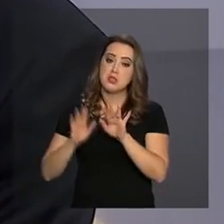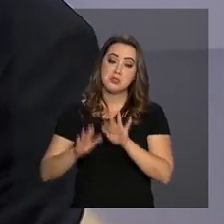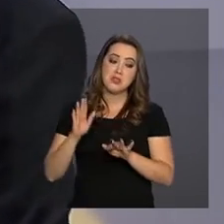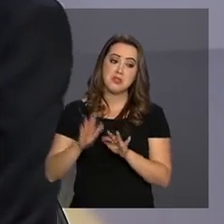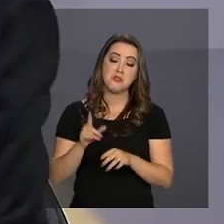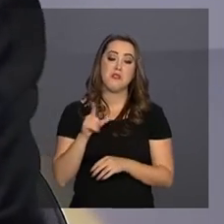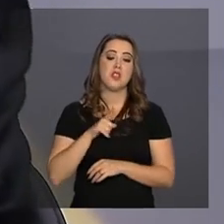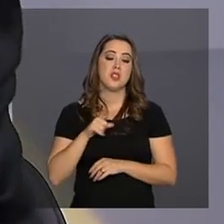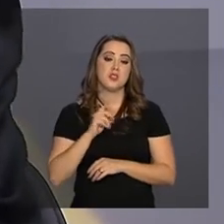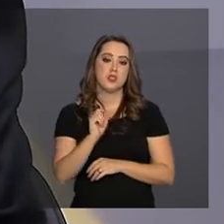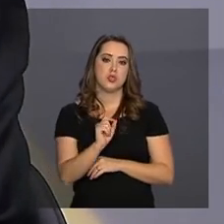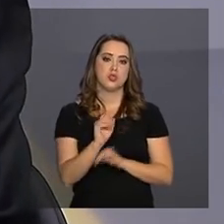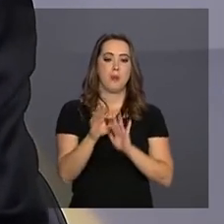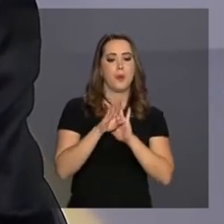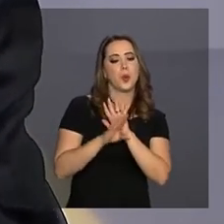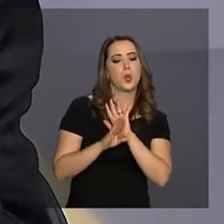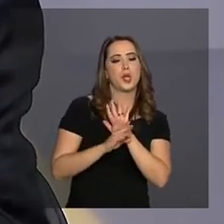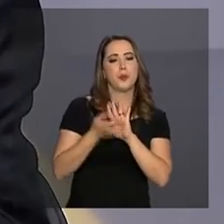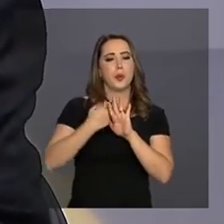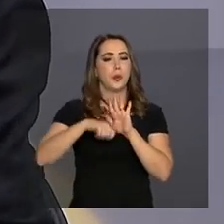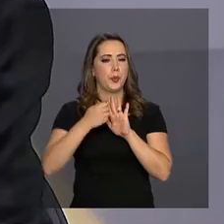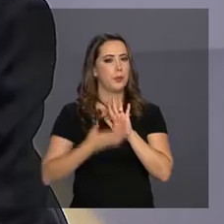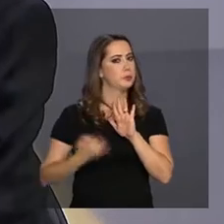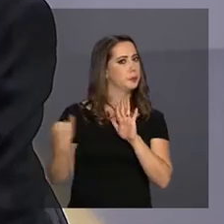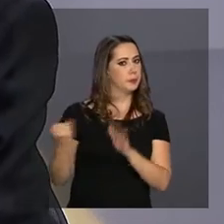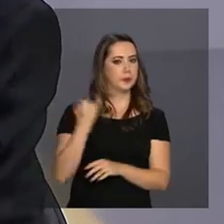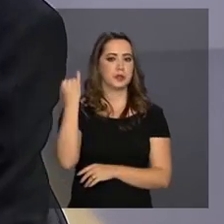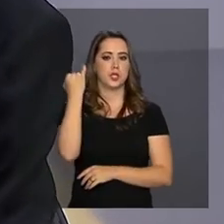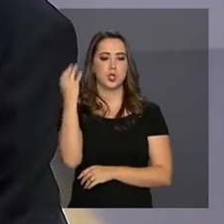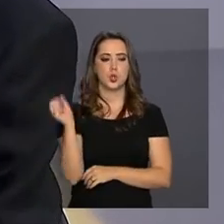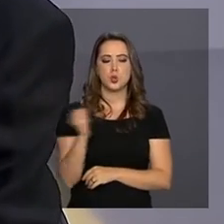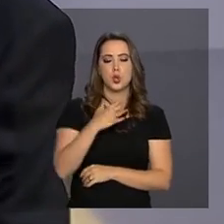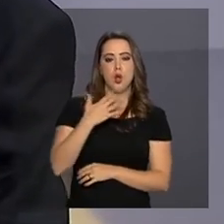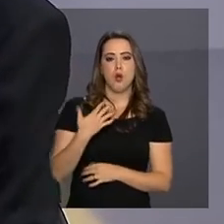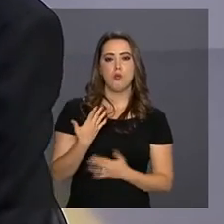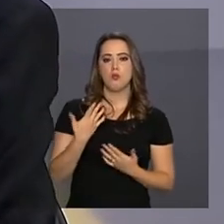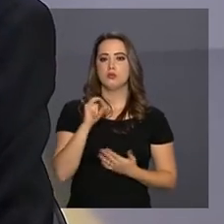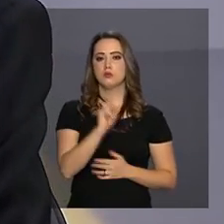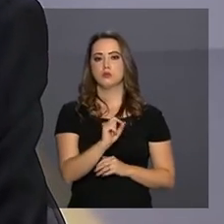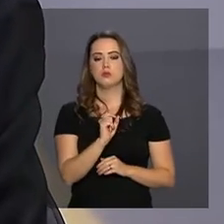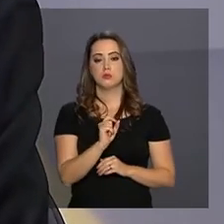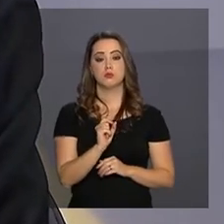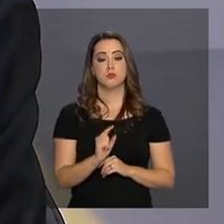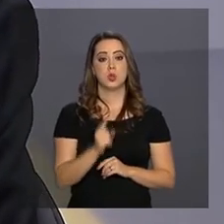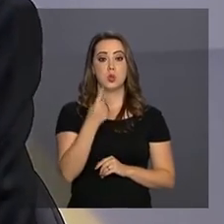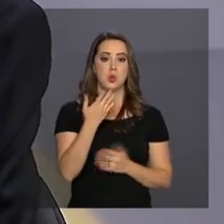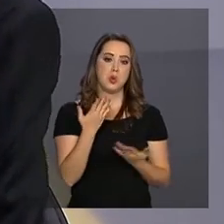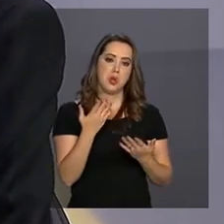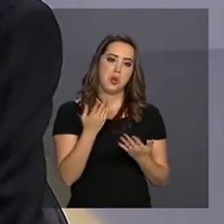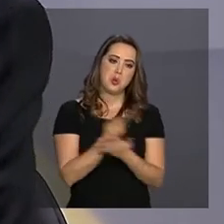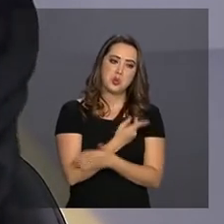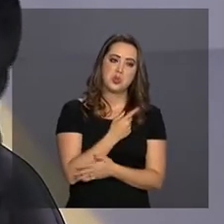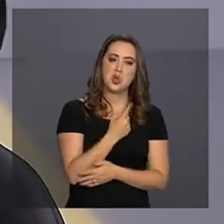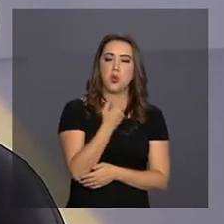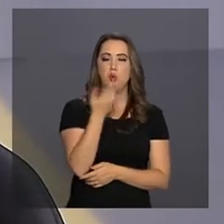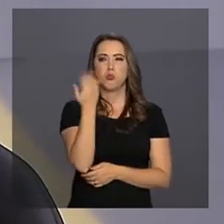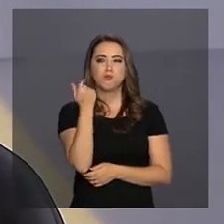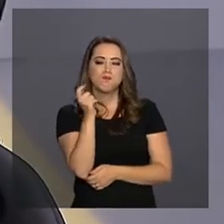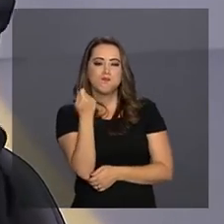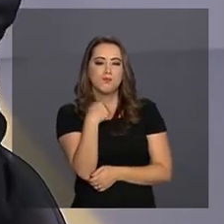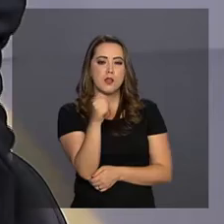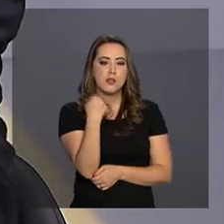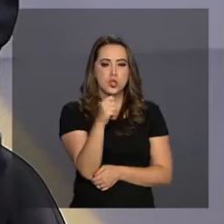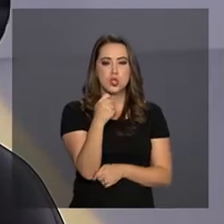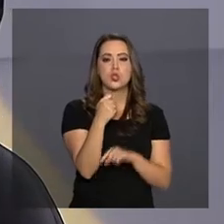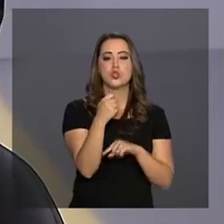algumas delas que tinham programas econômicos muito importantes, novos, passou-se isso uma vez com a Argentina, então o ministro das Finanças da